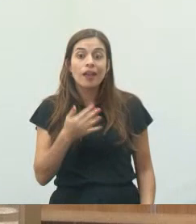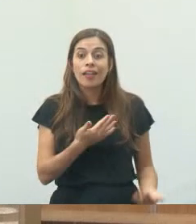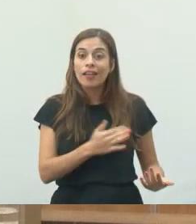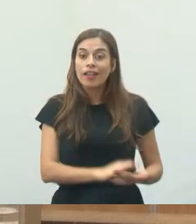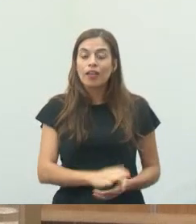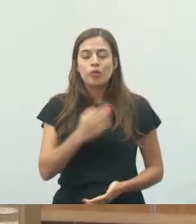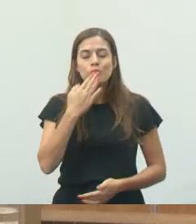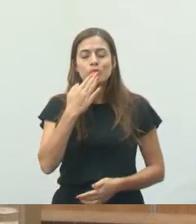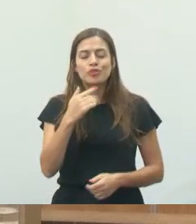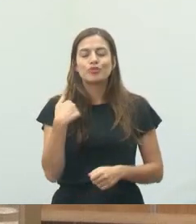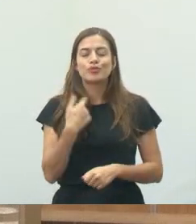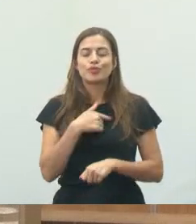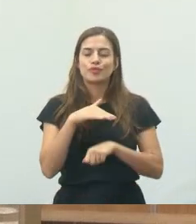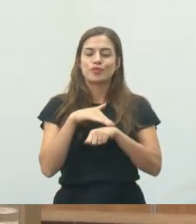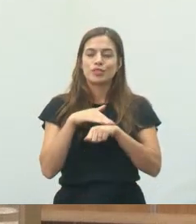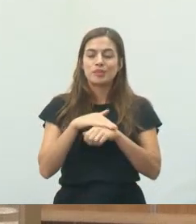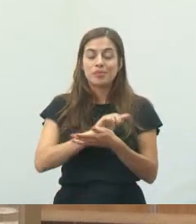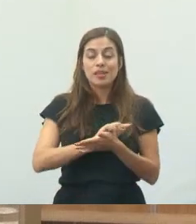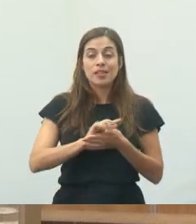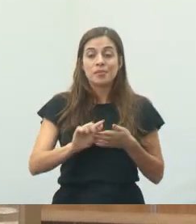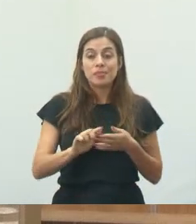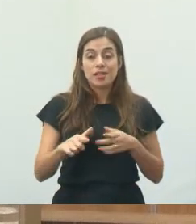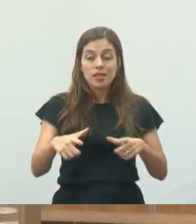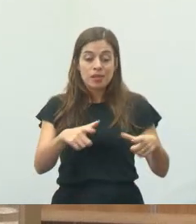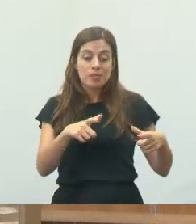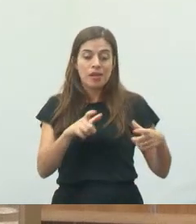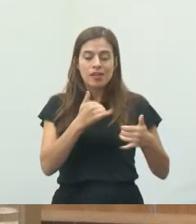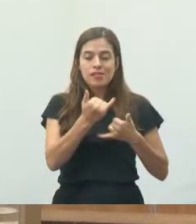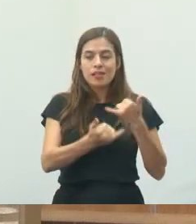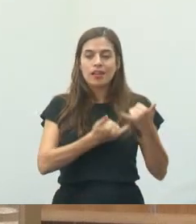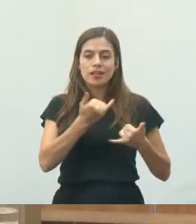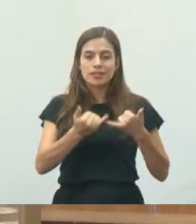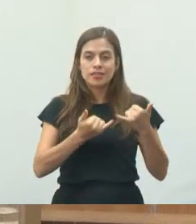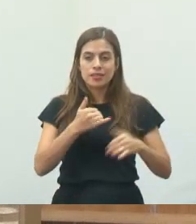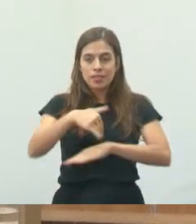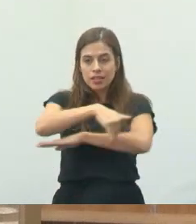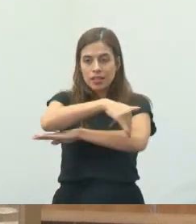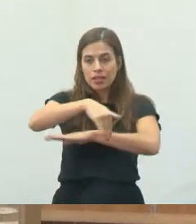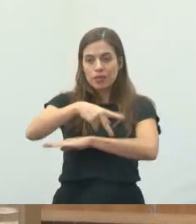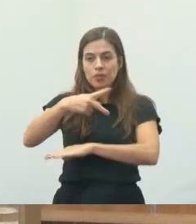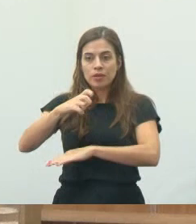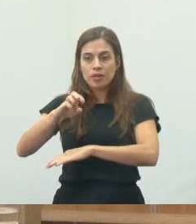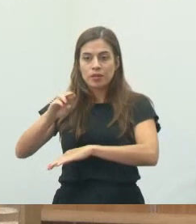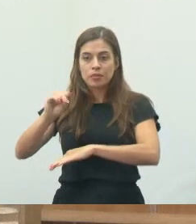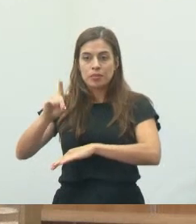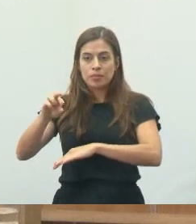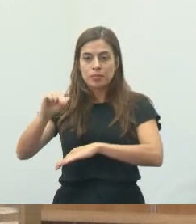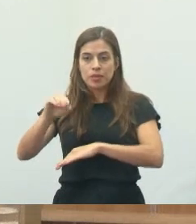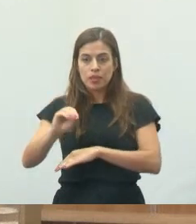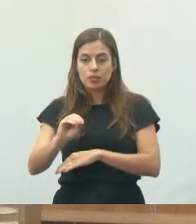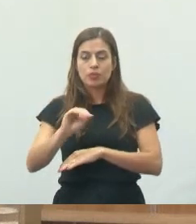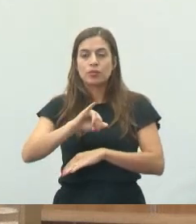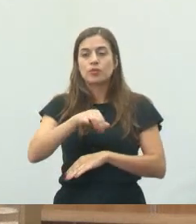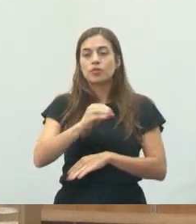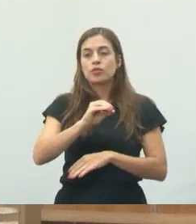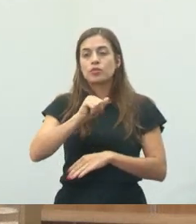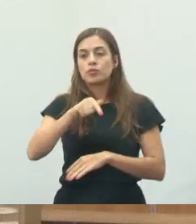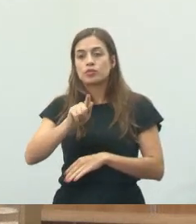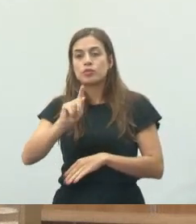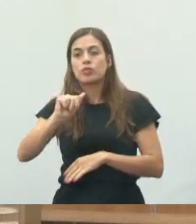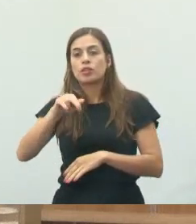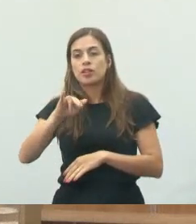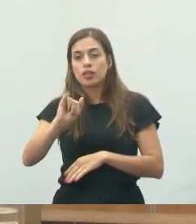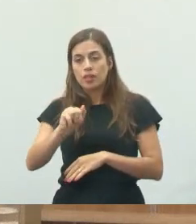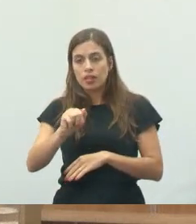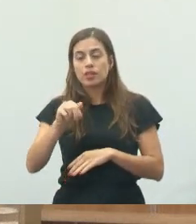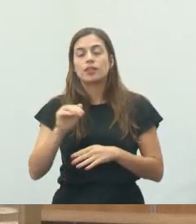Um pedido que nós fizemos de limpeza de uma área de lazer na rua Pedro Joaquim Hardt.